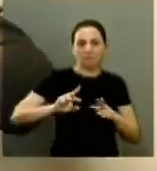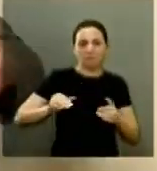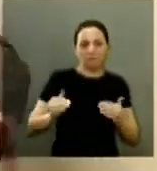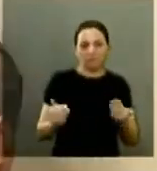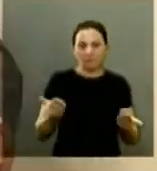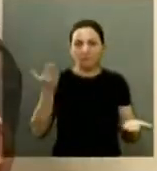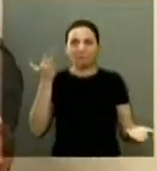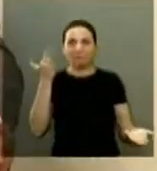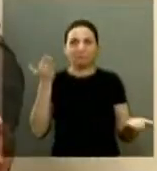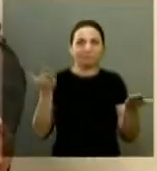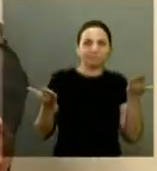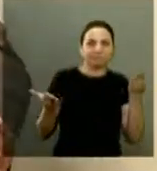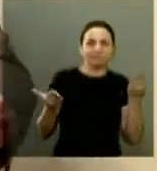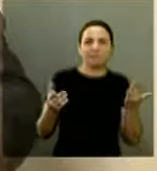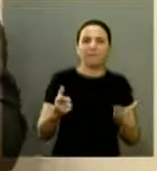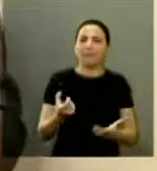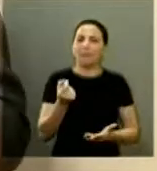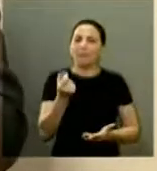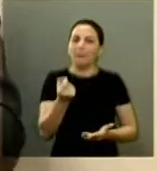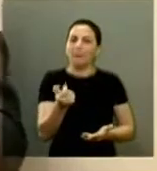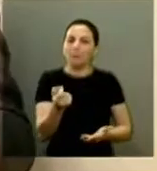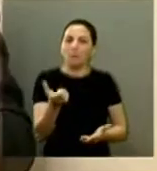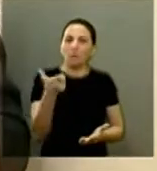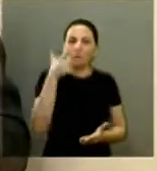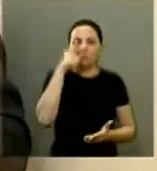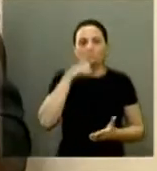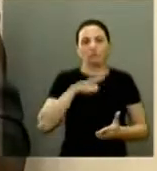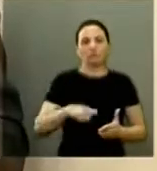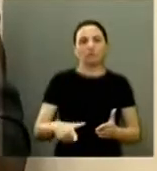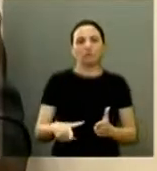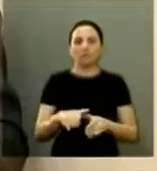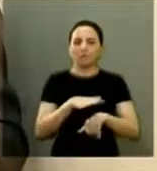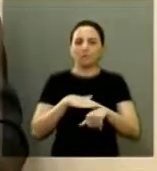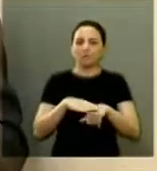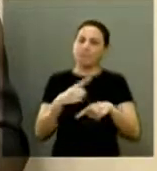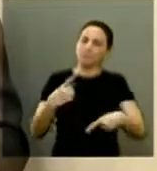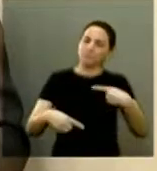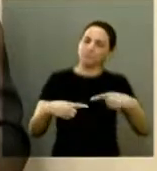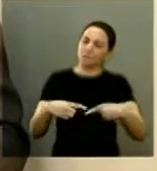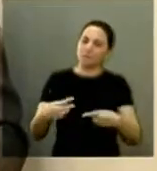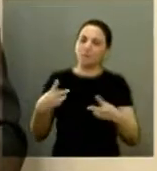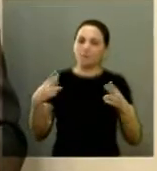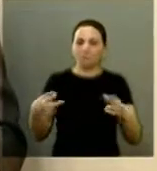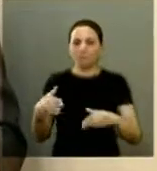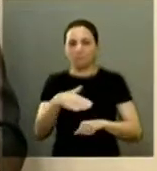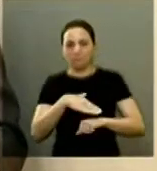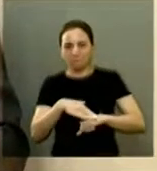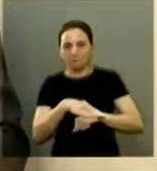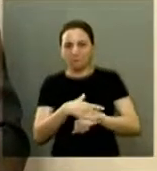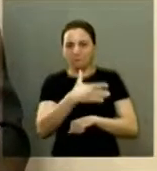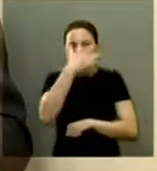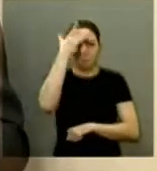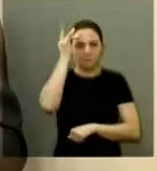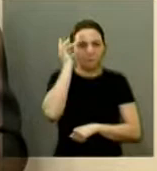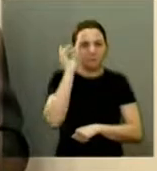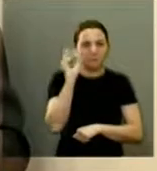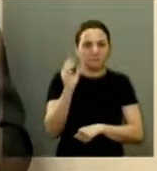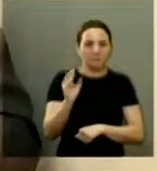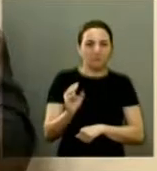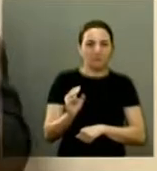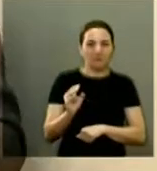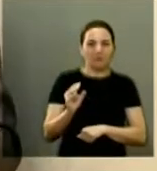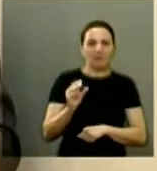poucos vão chegar lá do jeito que nós estávamos conversando a política o pessoal é o poder